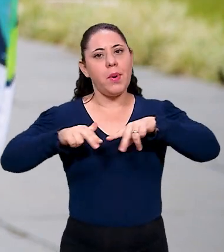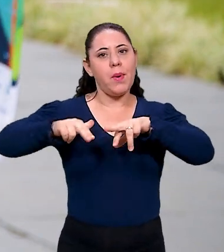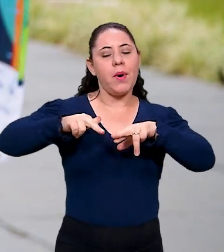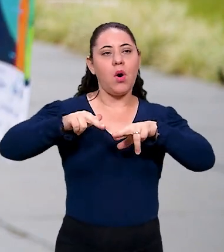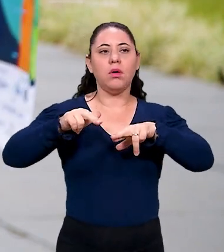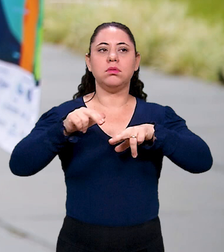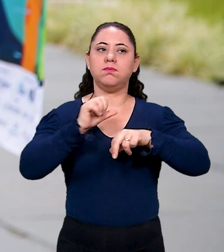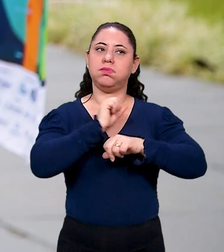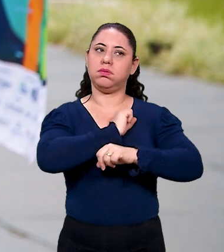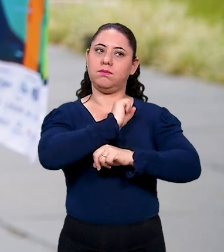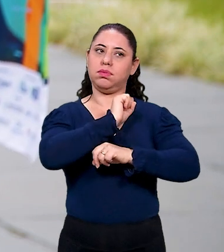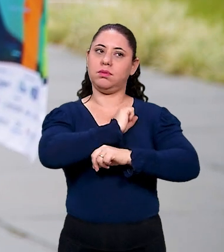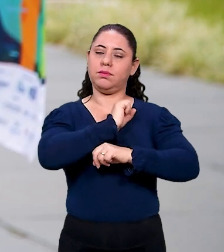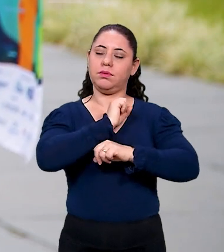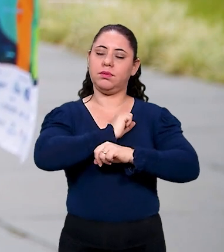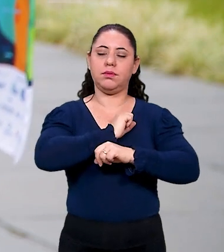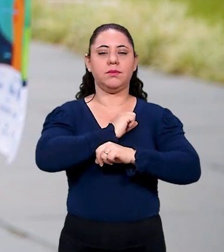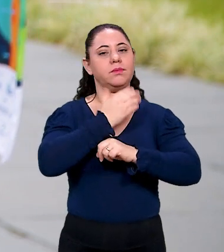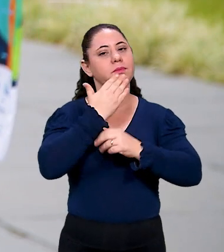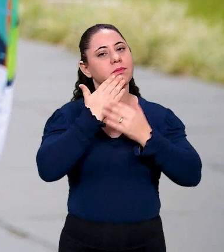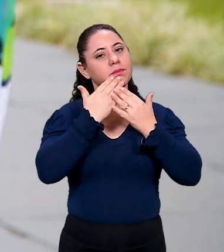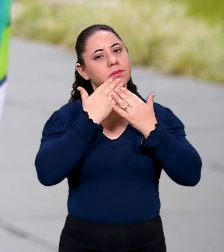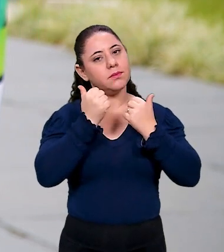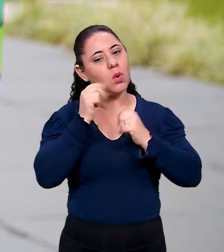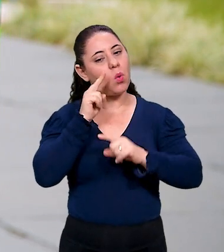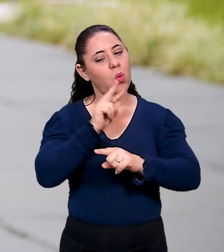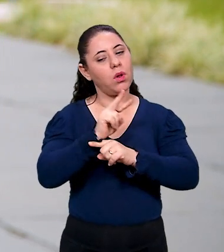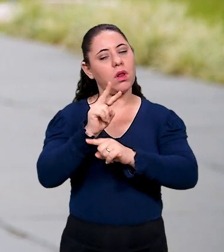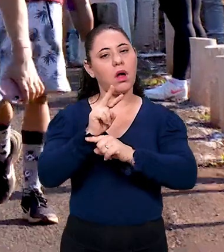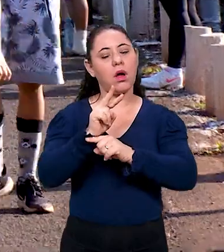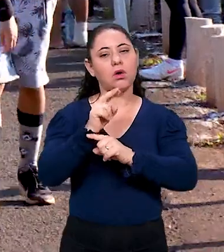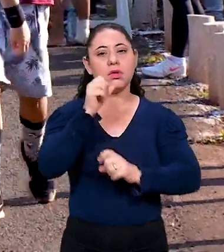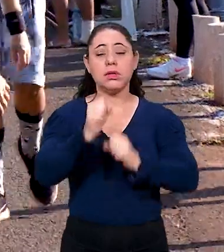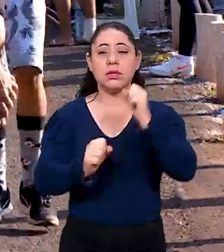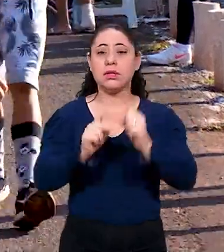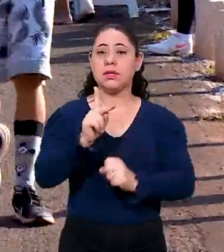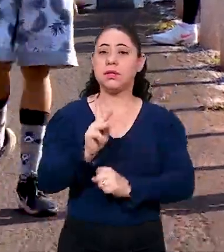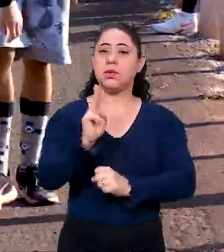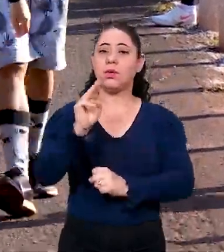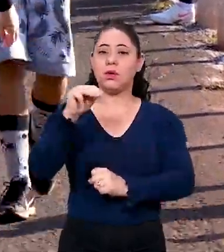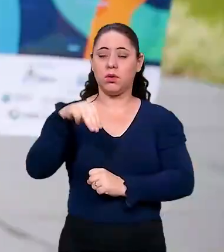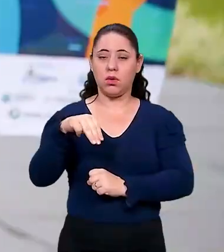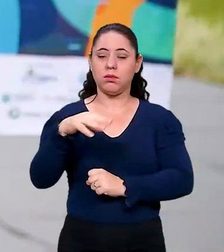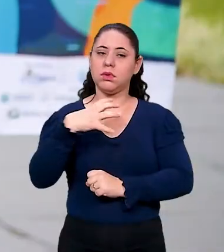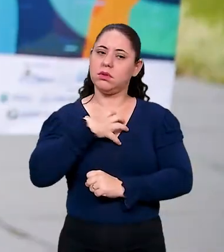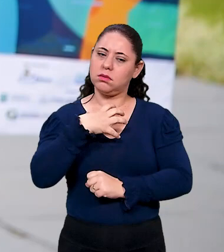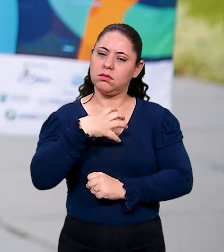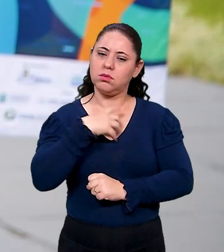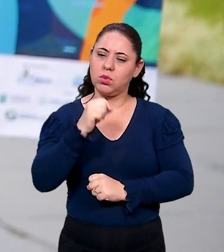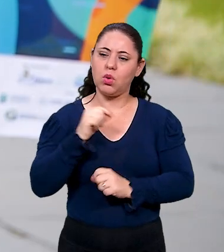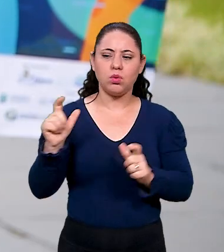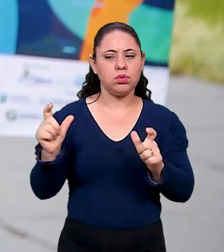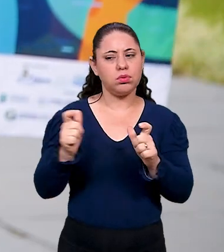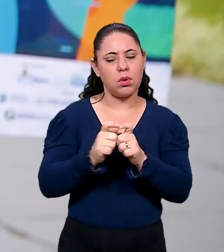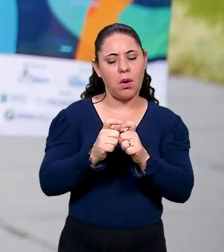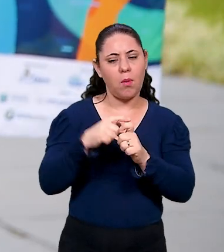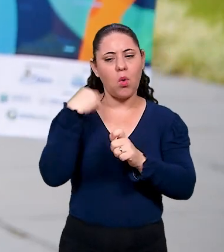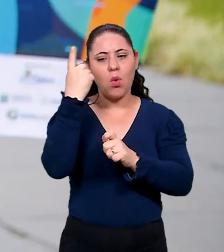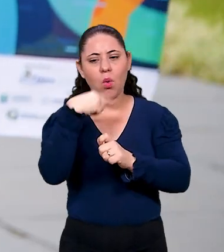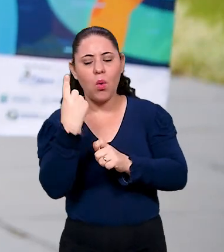aumentando essa cadência ou diminuindo conforme o seu rendimento na corrida. Começam correndo 5 quilômetros, aí você tem que